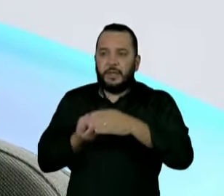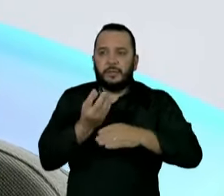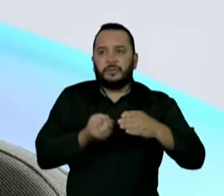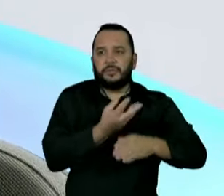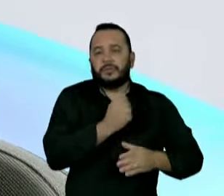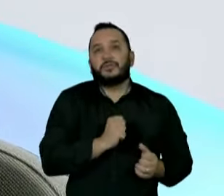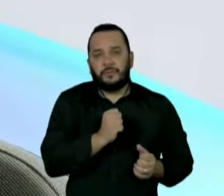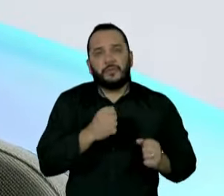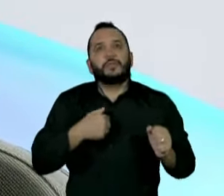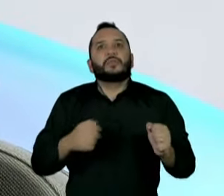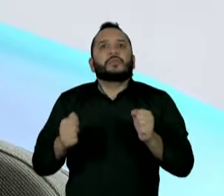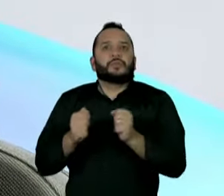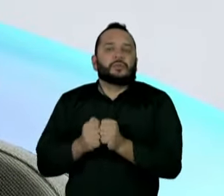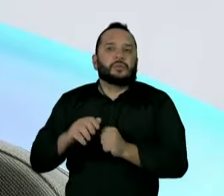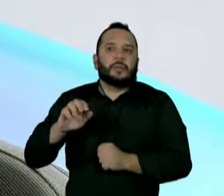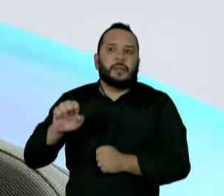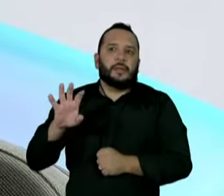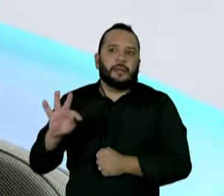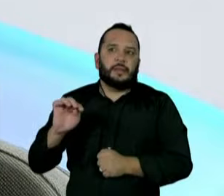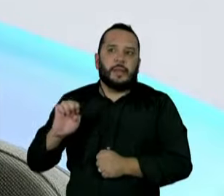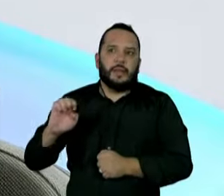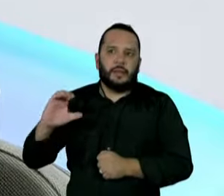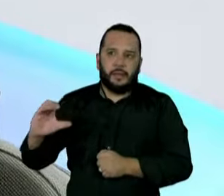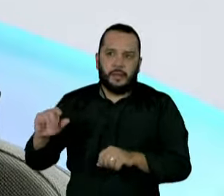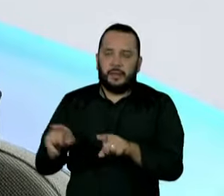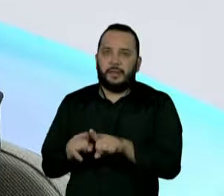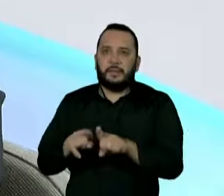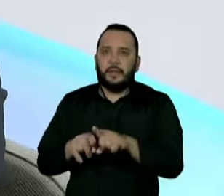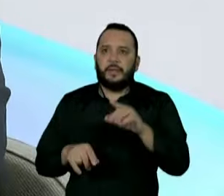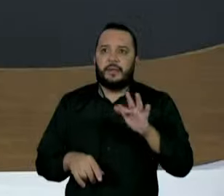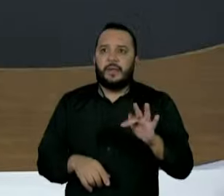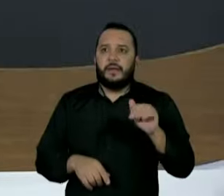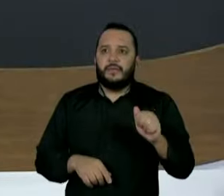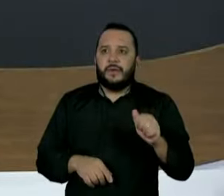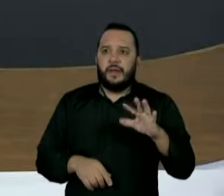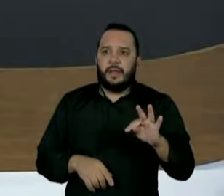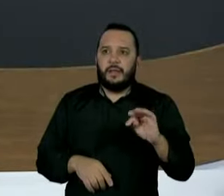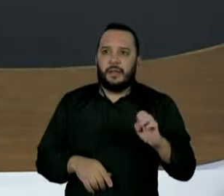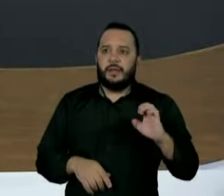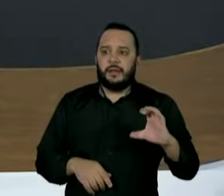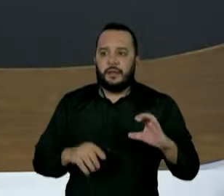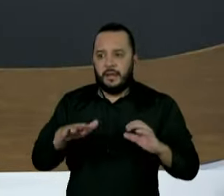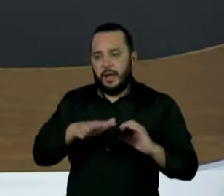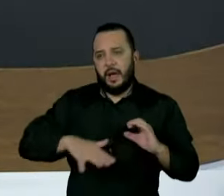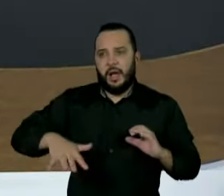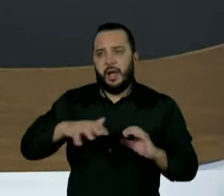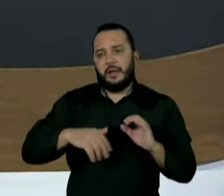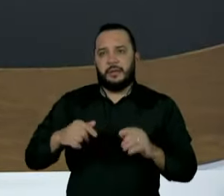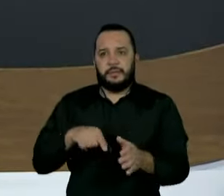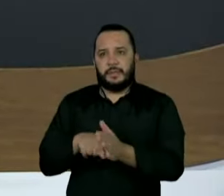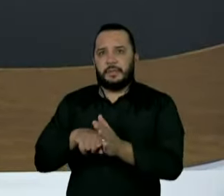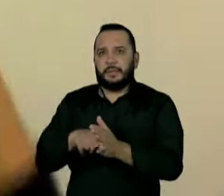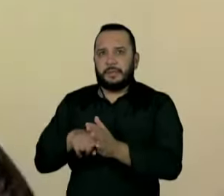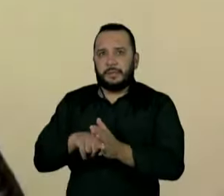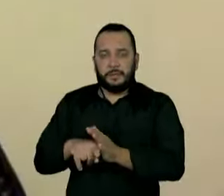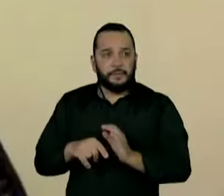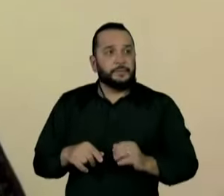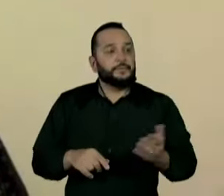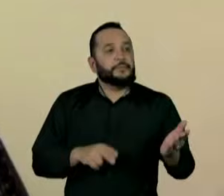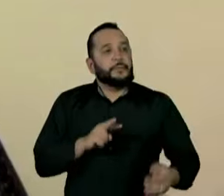Zetex e Fatex. E nós temos que ir para essa linha, que eu acho que é da pesquisa. A Vitória está pedindo, depois eu reabro aqui para a bancada.